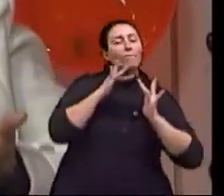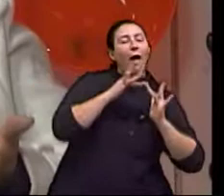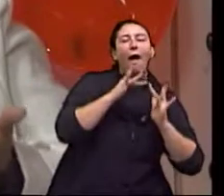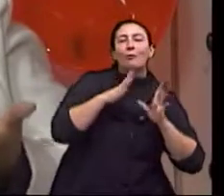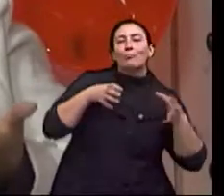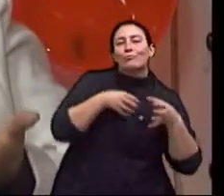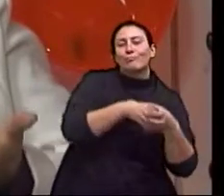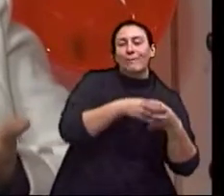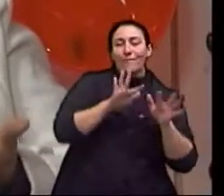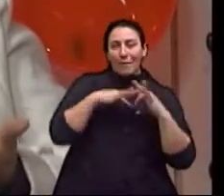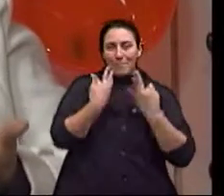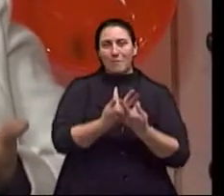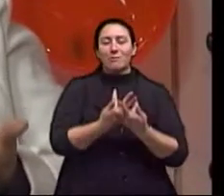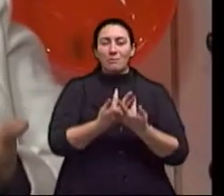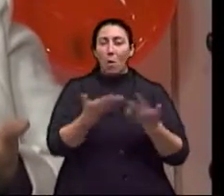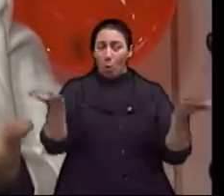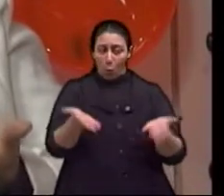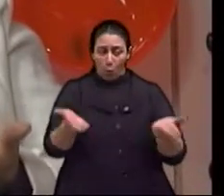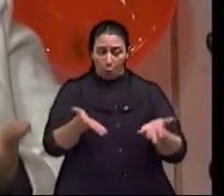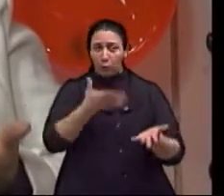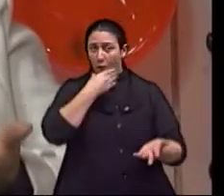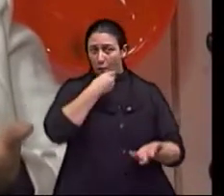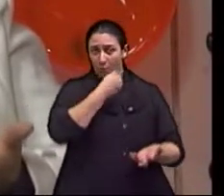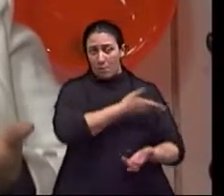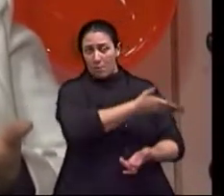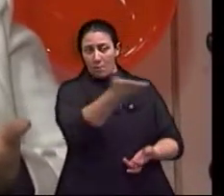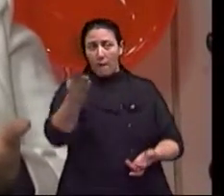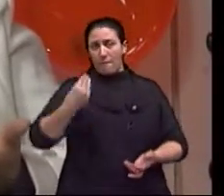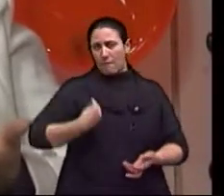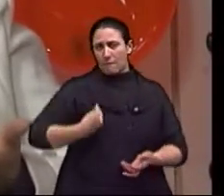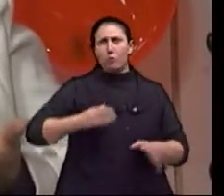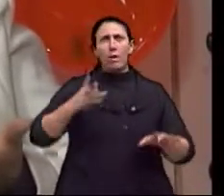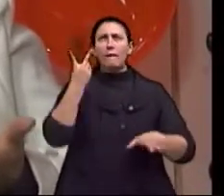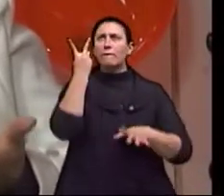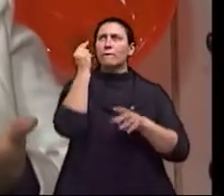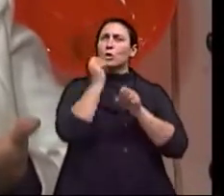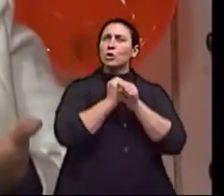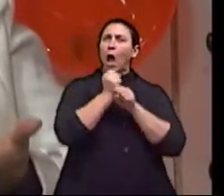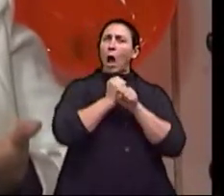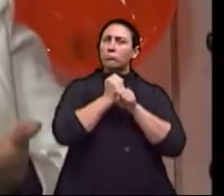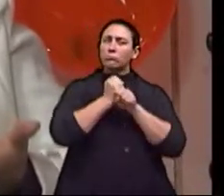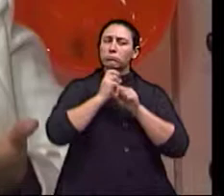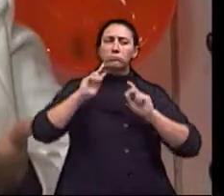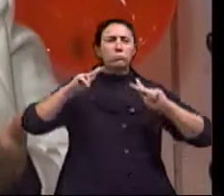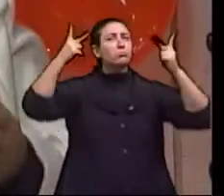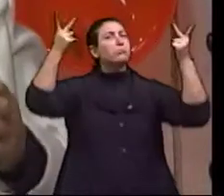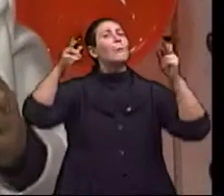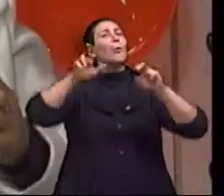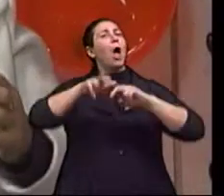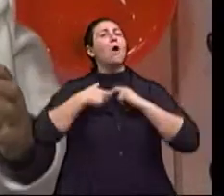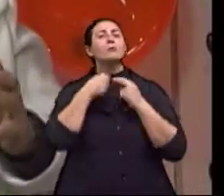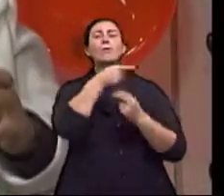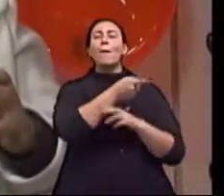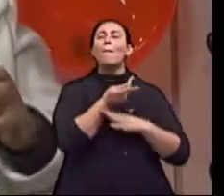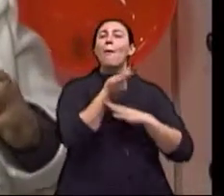se o homem está vivendo hoje quase duas décadas a mais, também ele